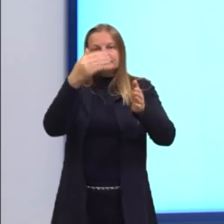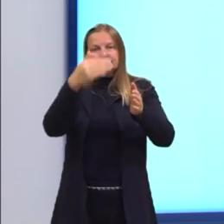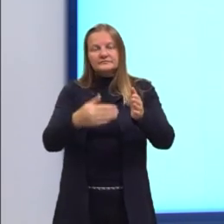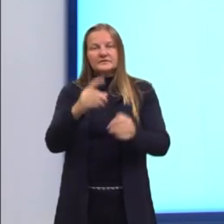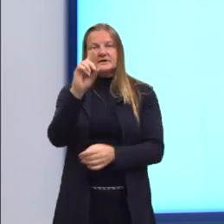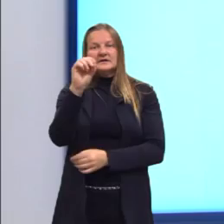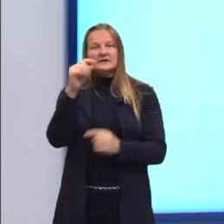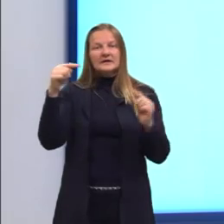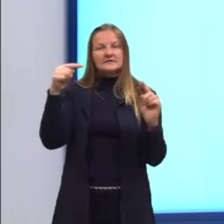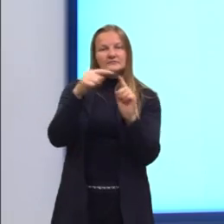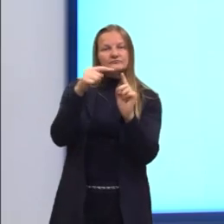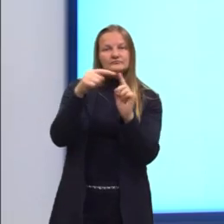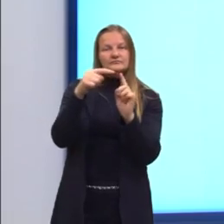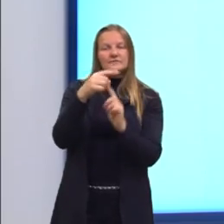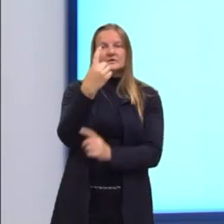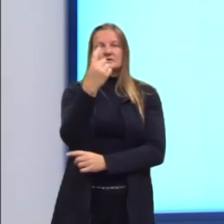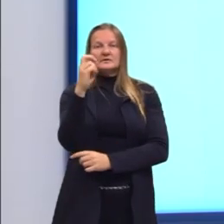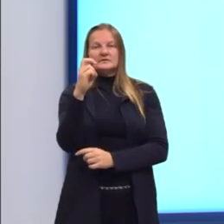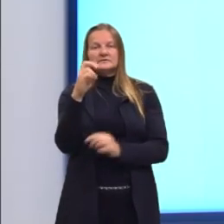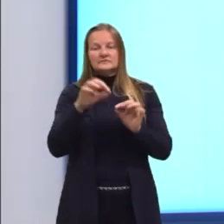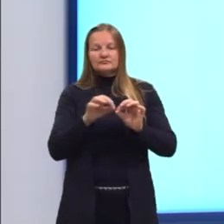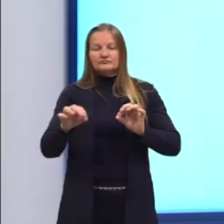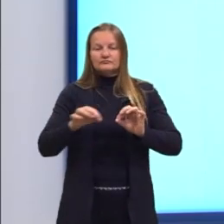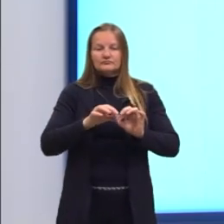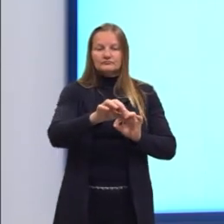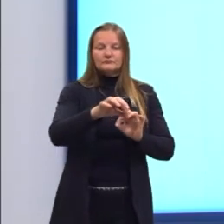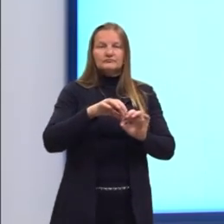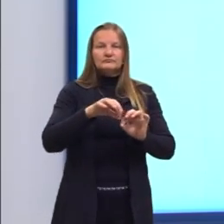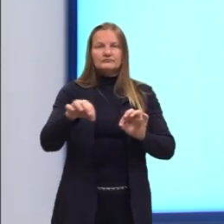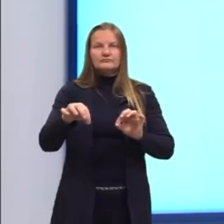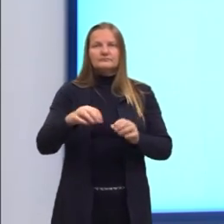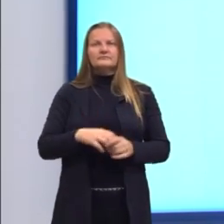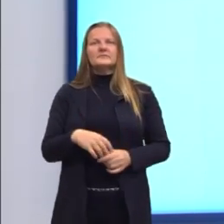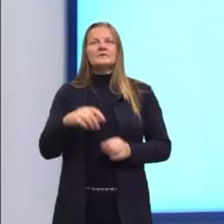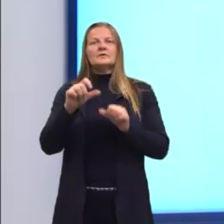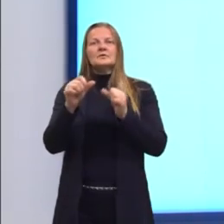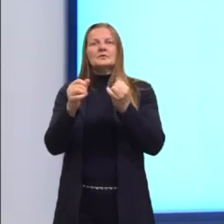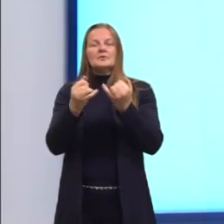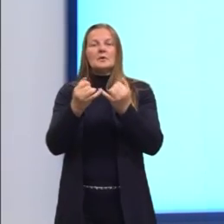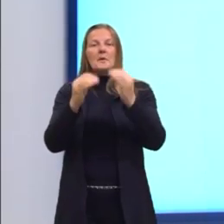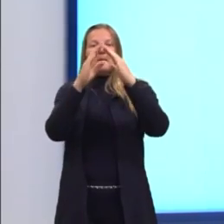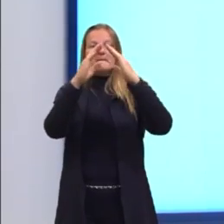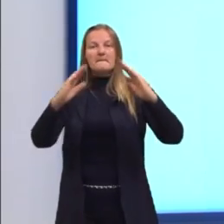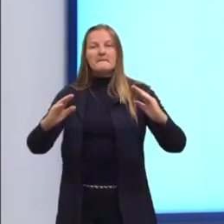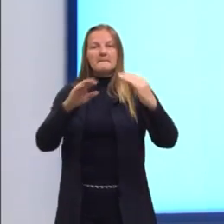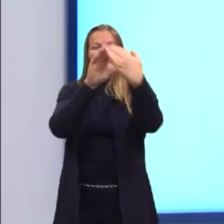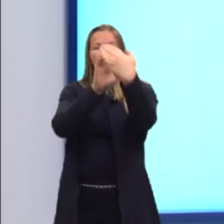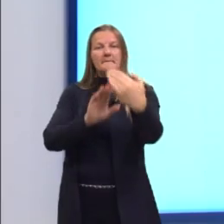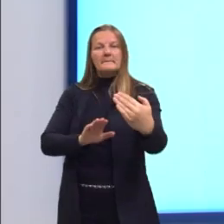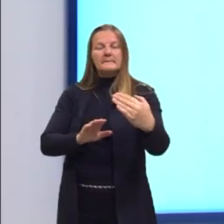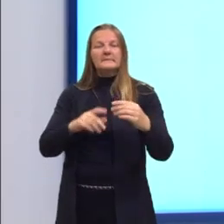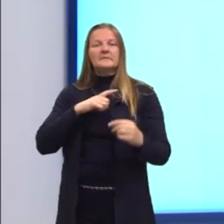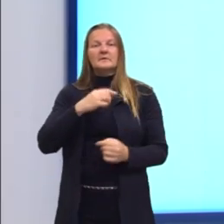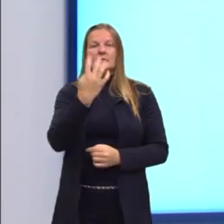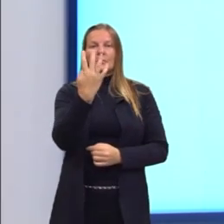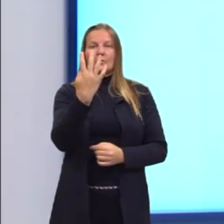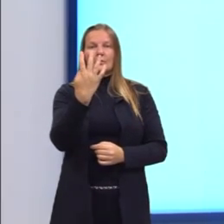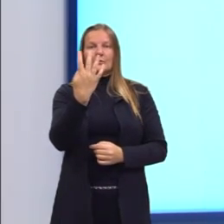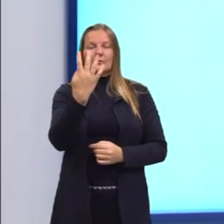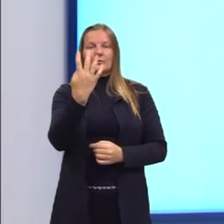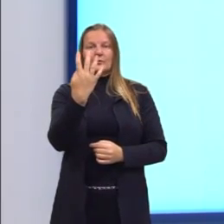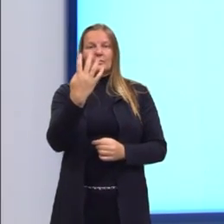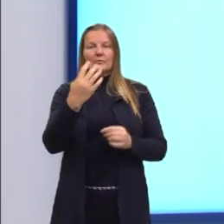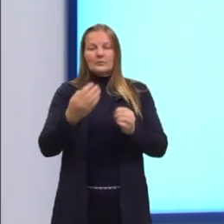dez vértices e quinze arestas. Aqui nós temos uma pirâmide de base quadrangular. Então, a